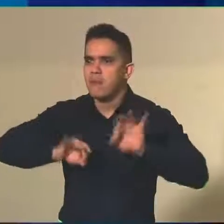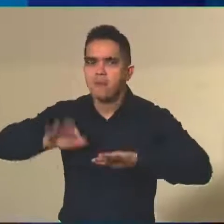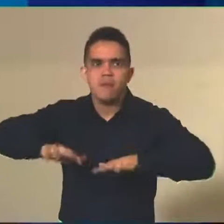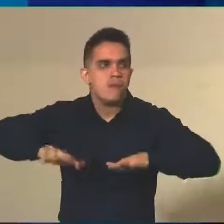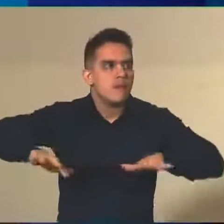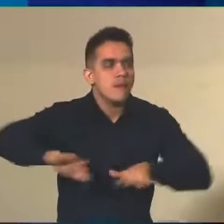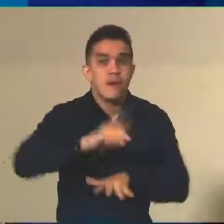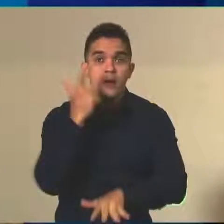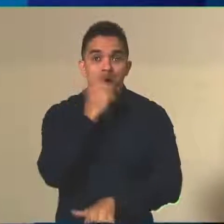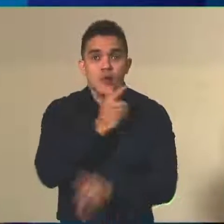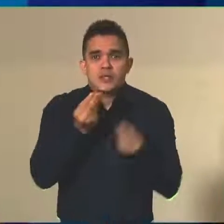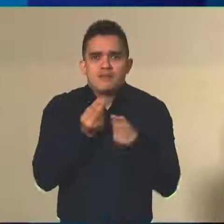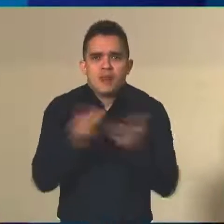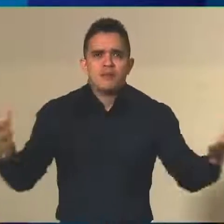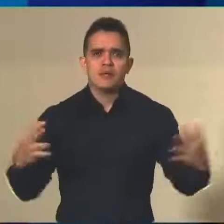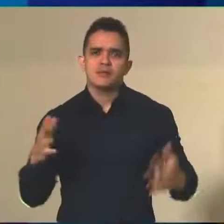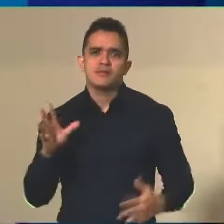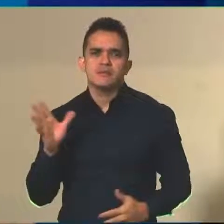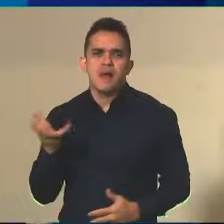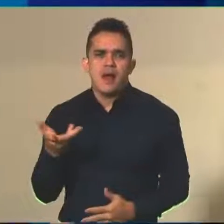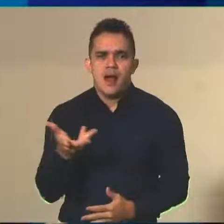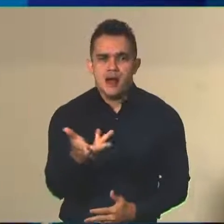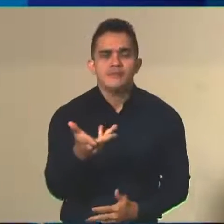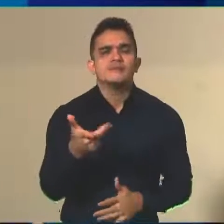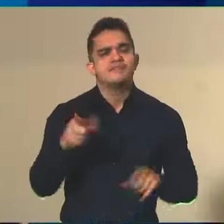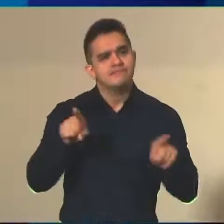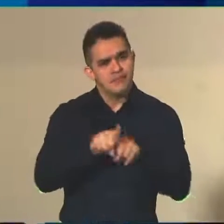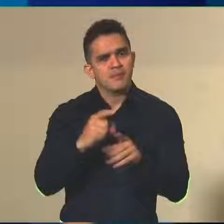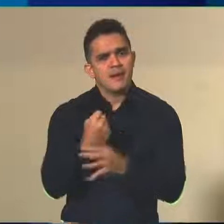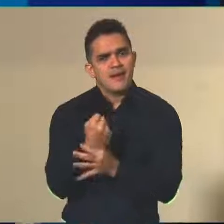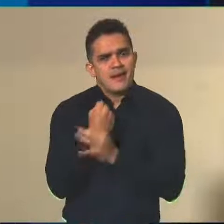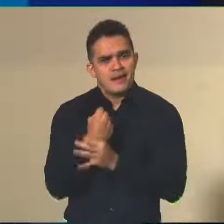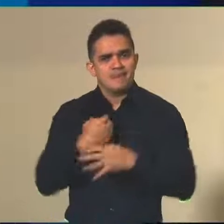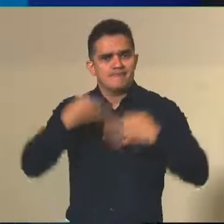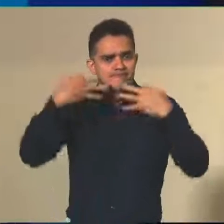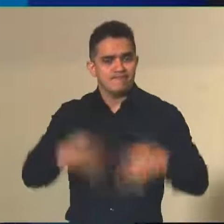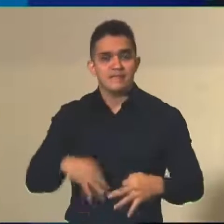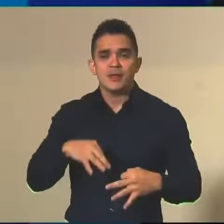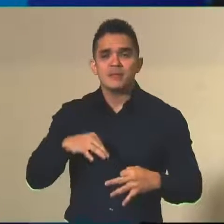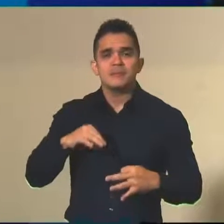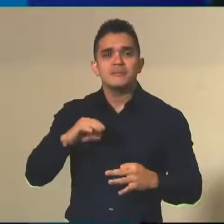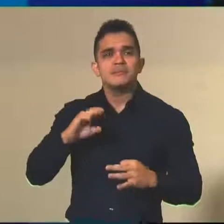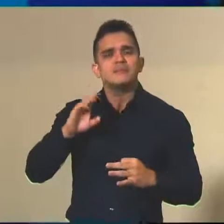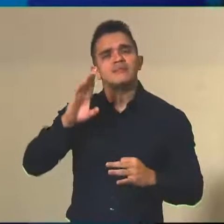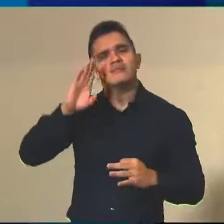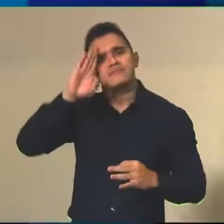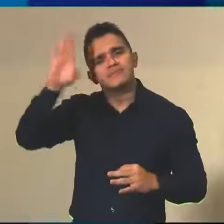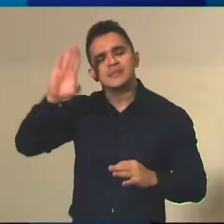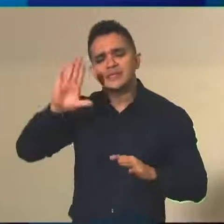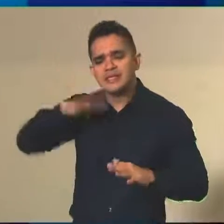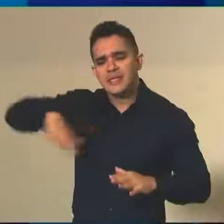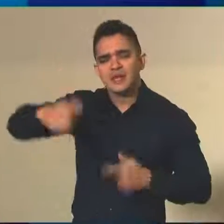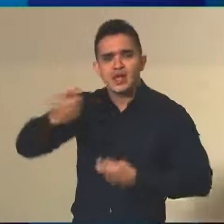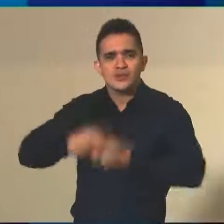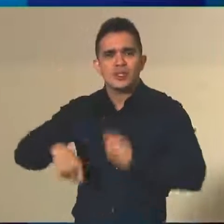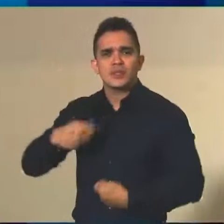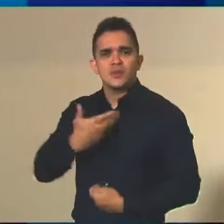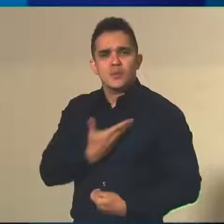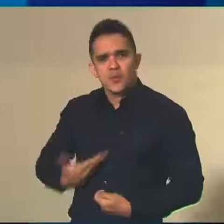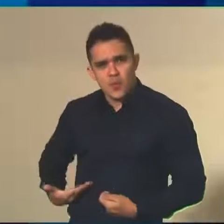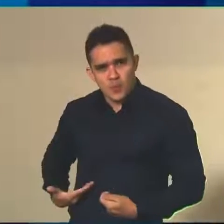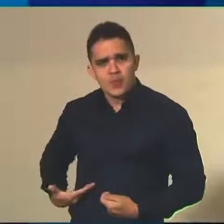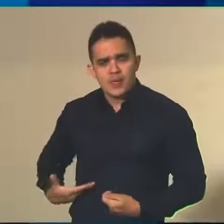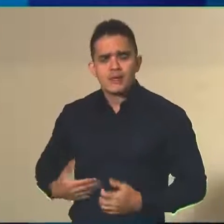de forma ágil e garantindo, assim, a aplicação dos princípios da administração pública. Então, acho que essa